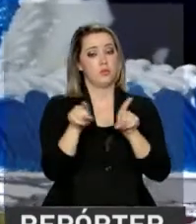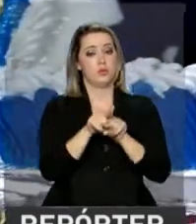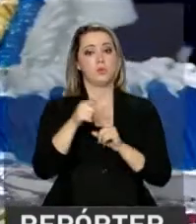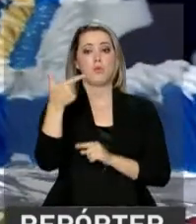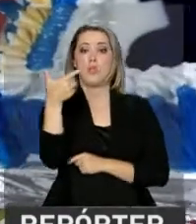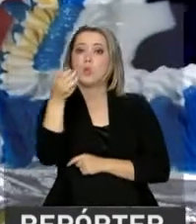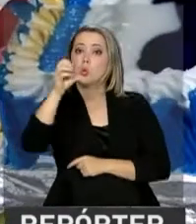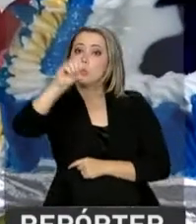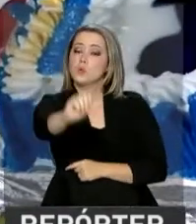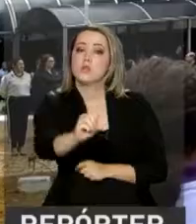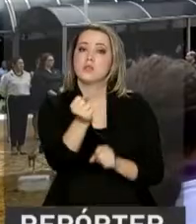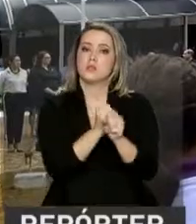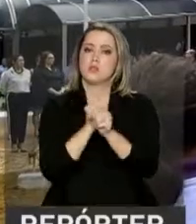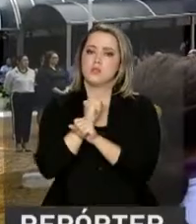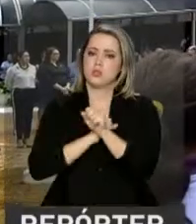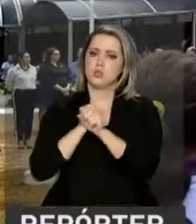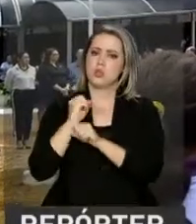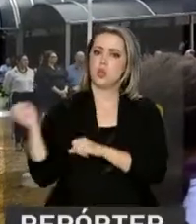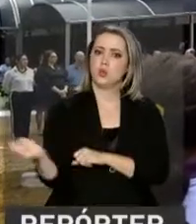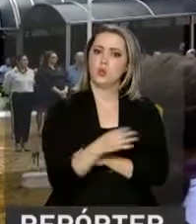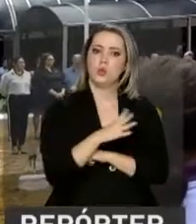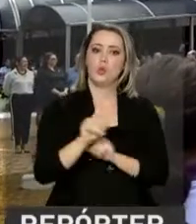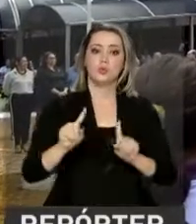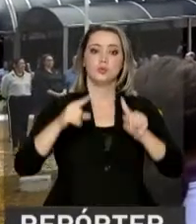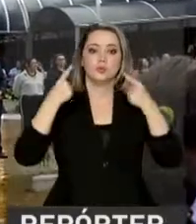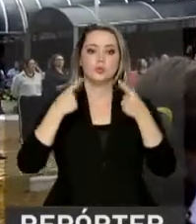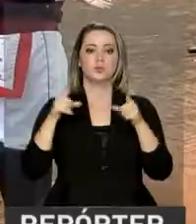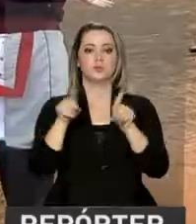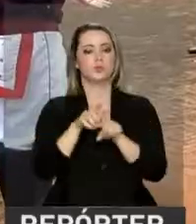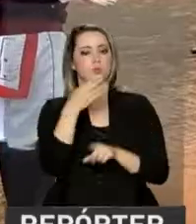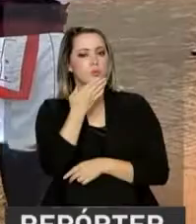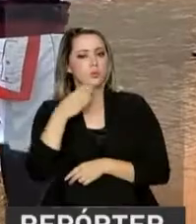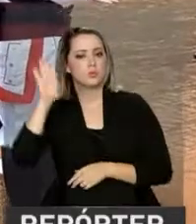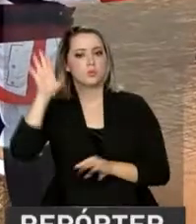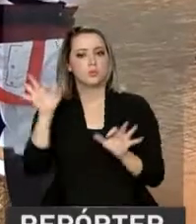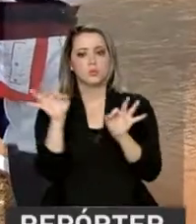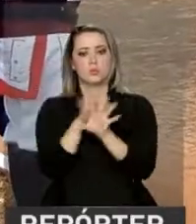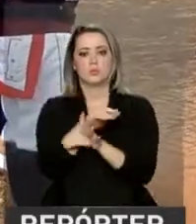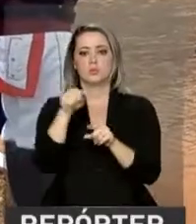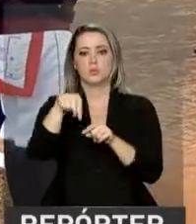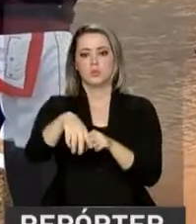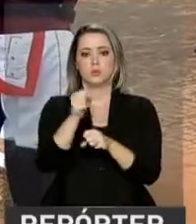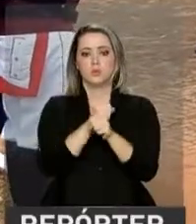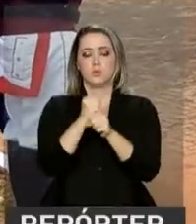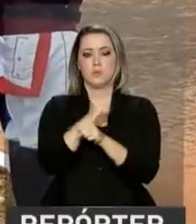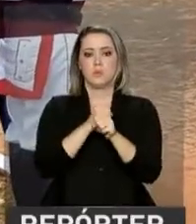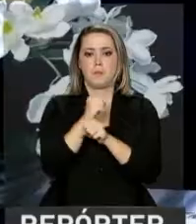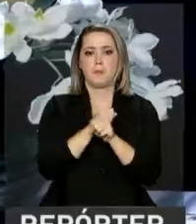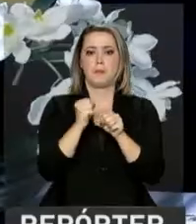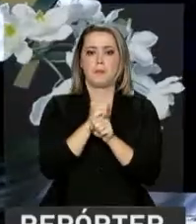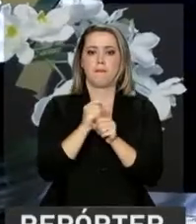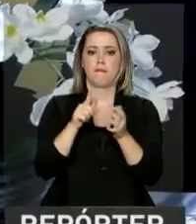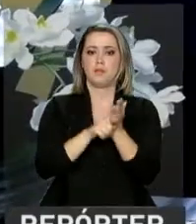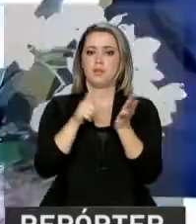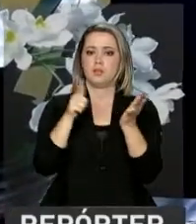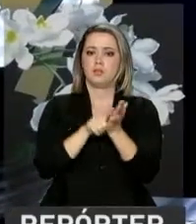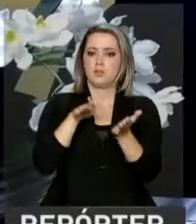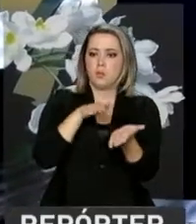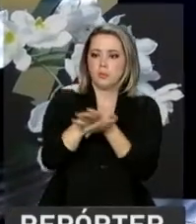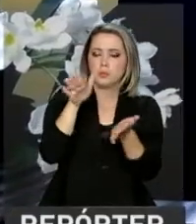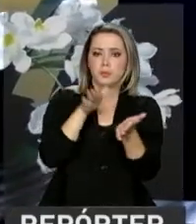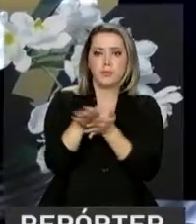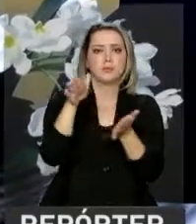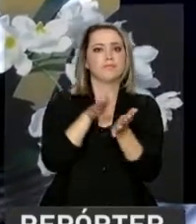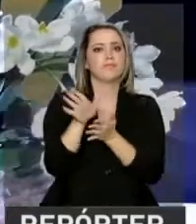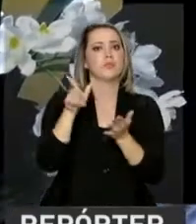órgão tem novos desafios na era digital e a promessa de encerrar, até o final do ano, a versão impressa do